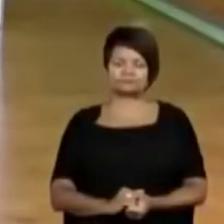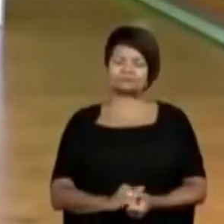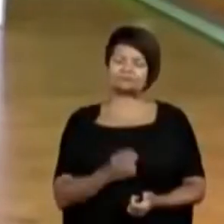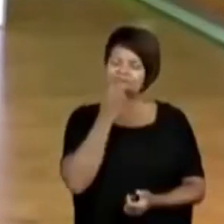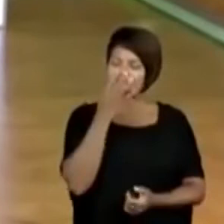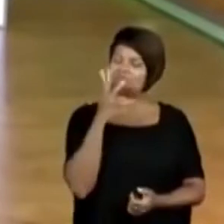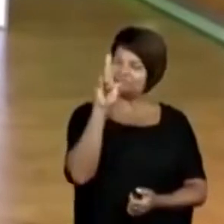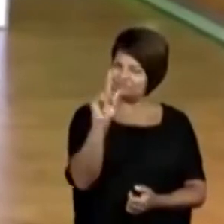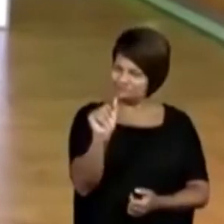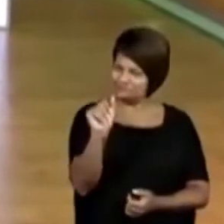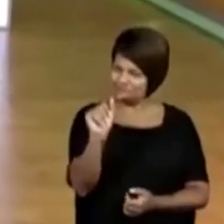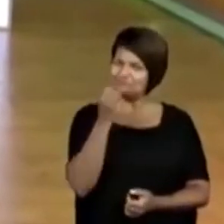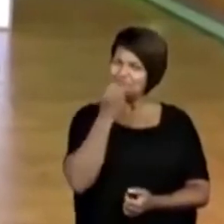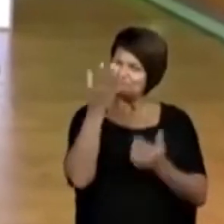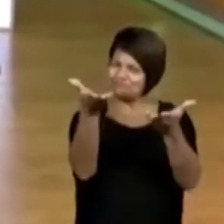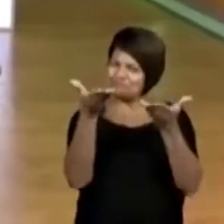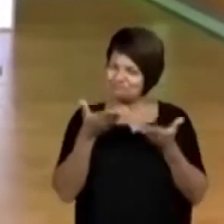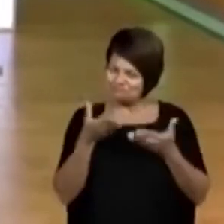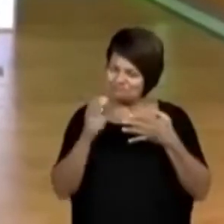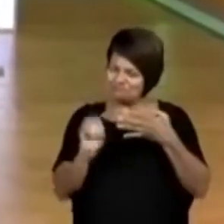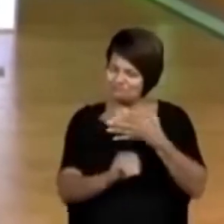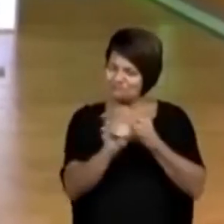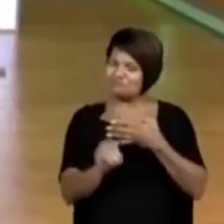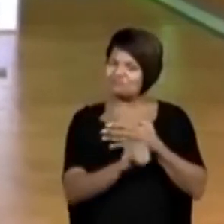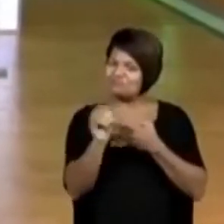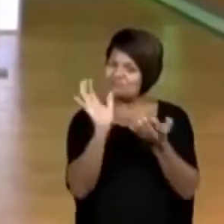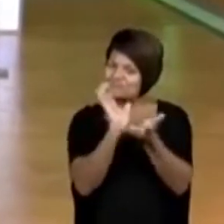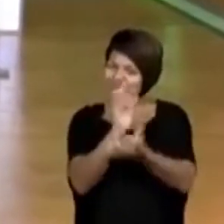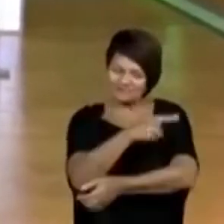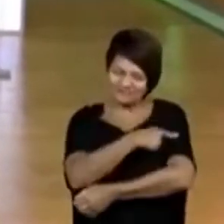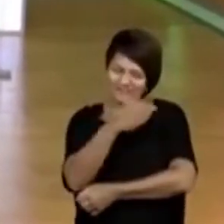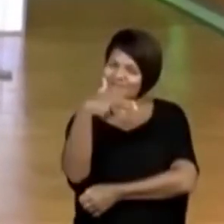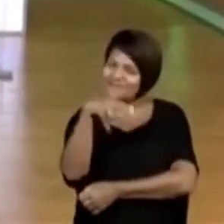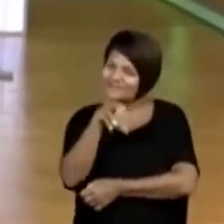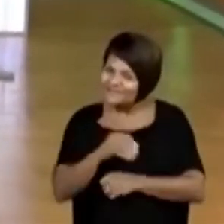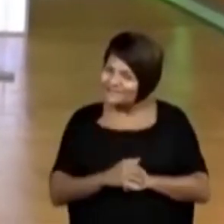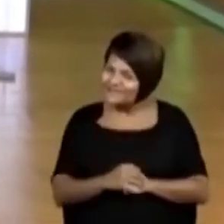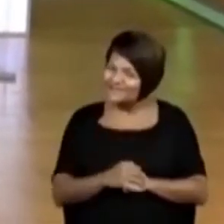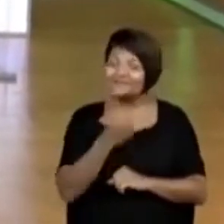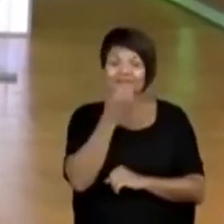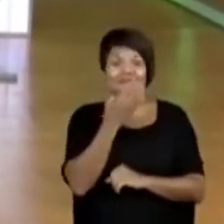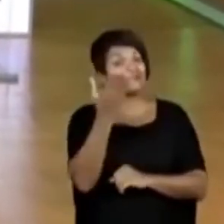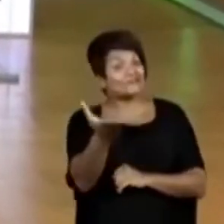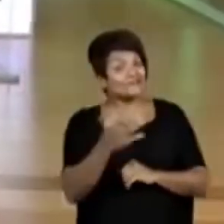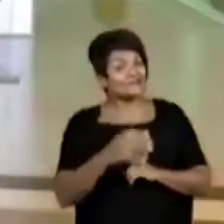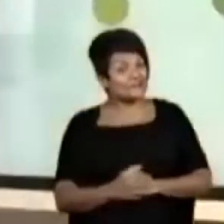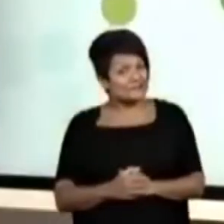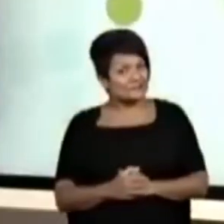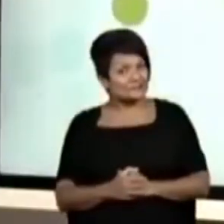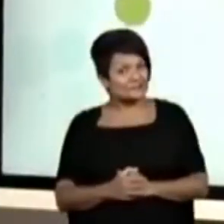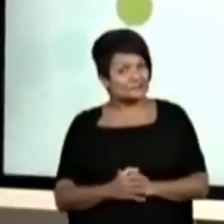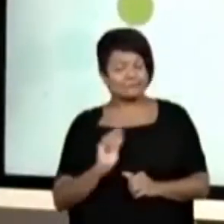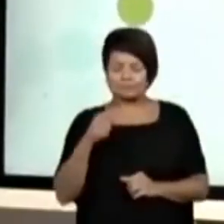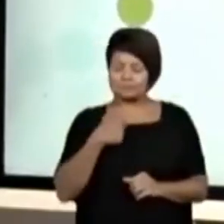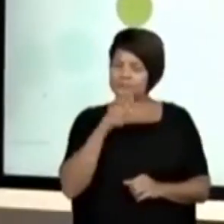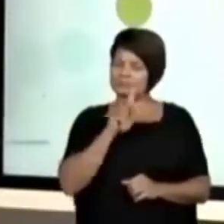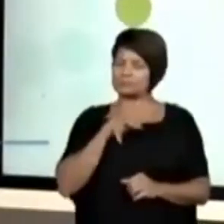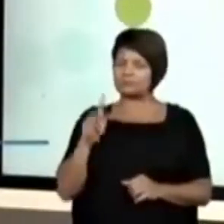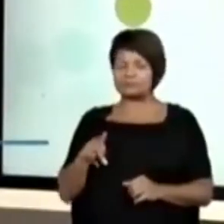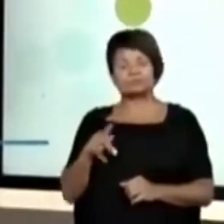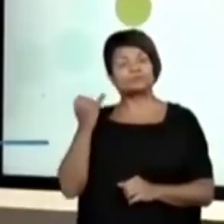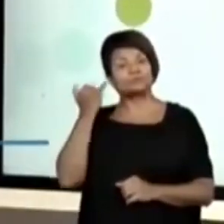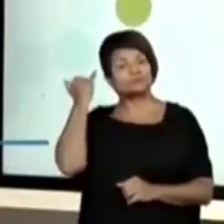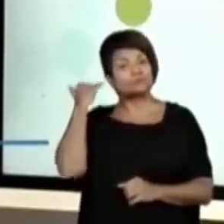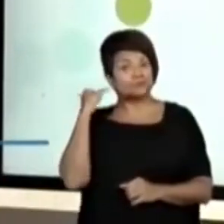Bom dia, bem-vindos ao Centro de Mídias, galerinha do primeiro ano. Tudo bem com vocês? Eu sou a professora Juliana